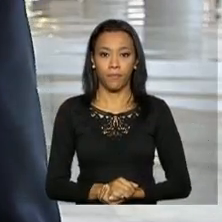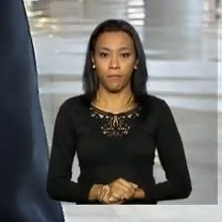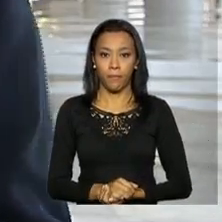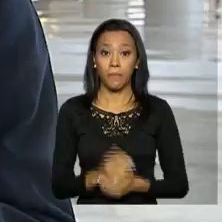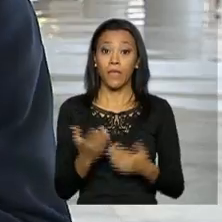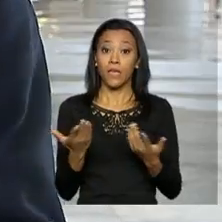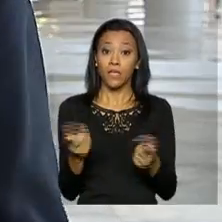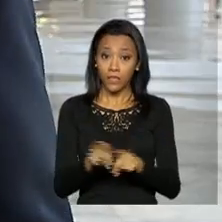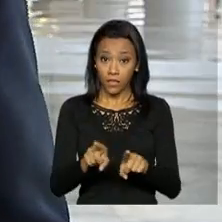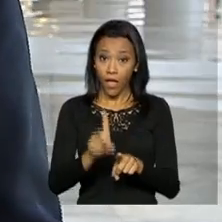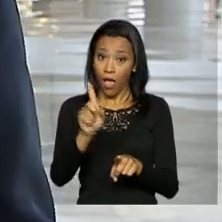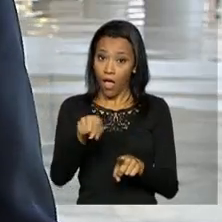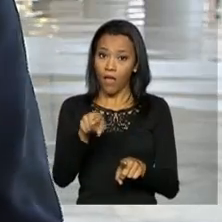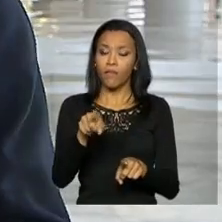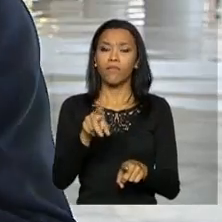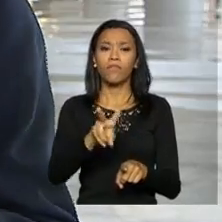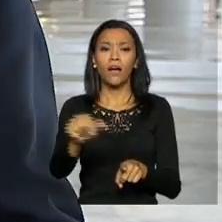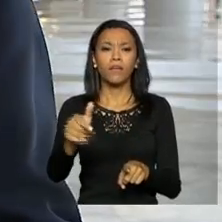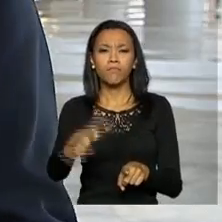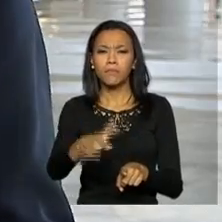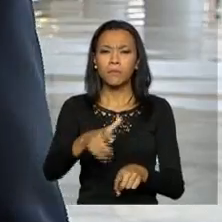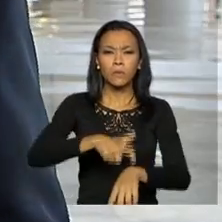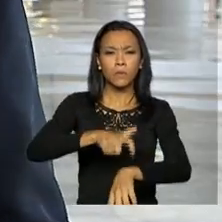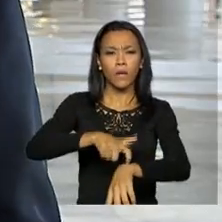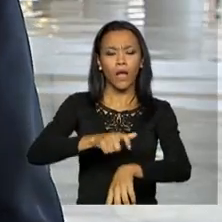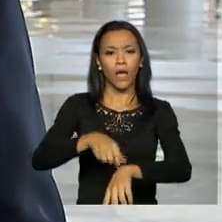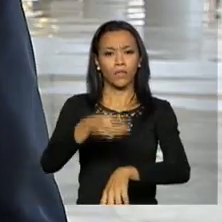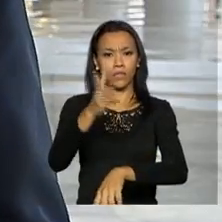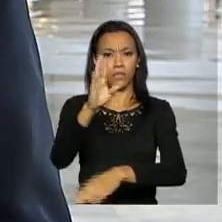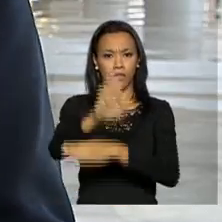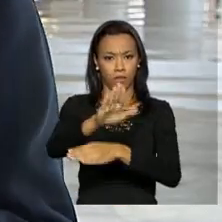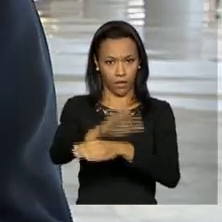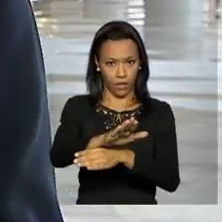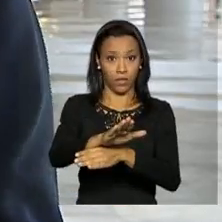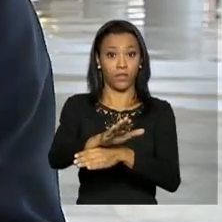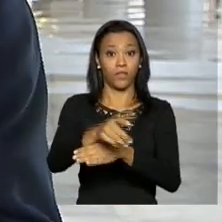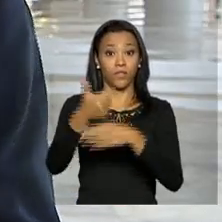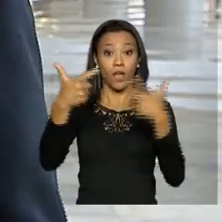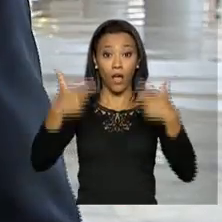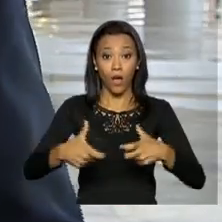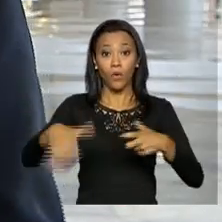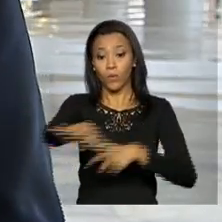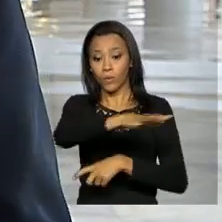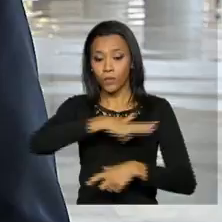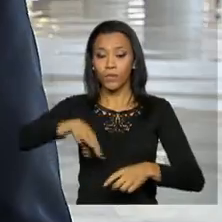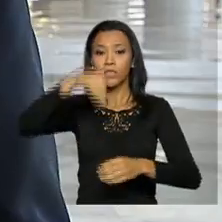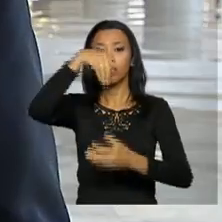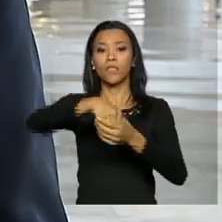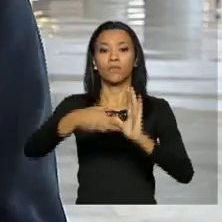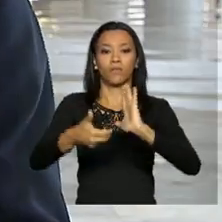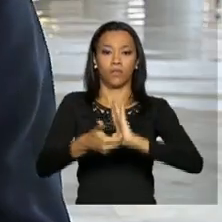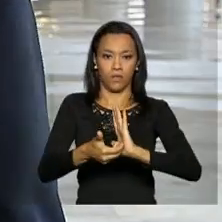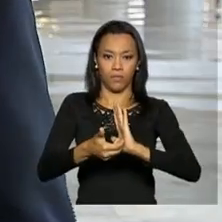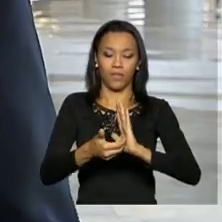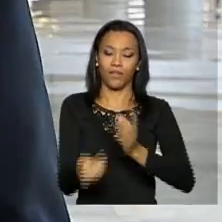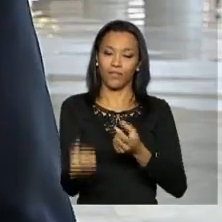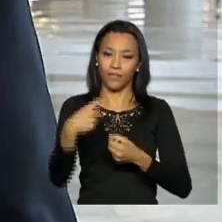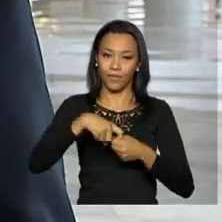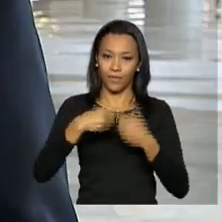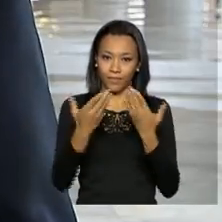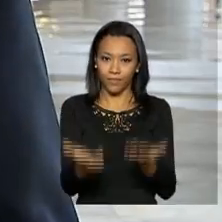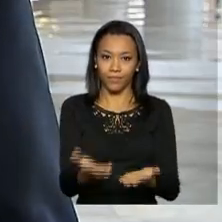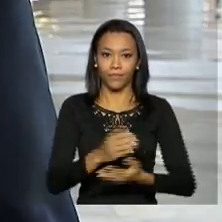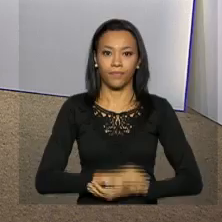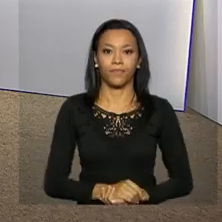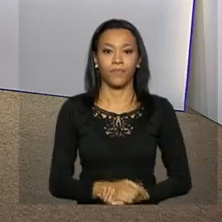Nacional. Isso aí vai acontecer por volta das 3 horas da tarde no plenário da Câmara dos Deputados. Voltamos com você,